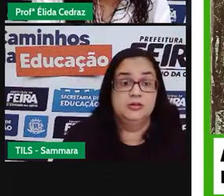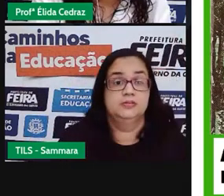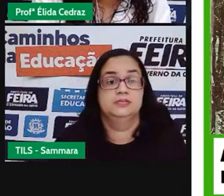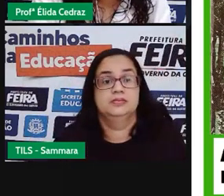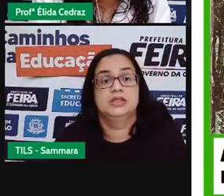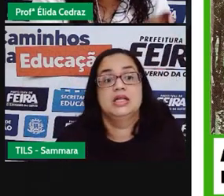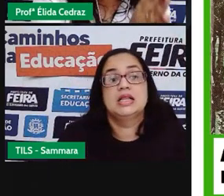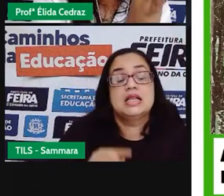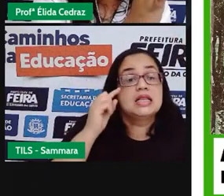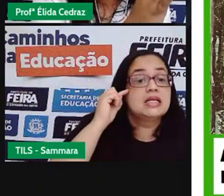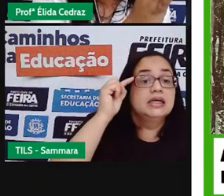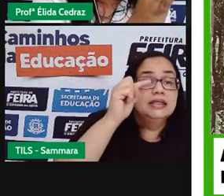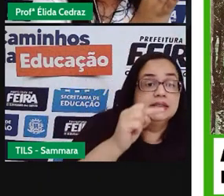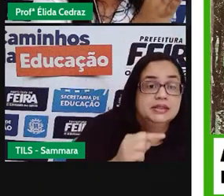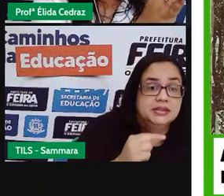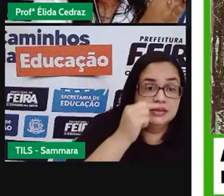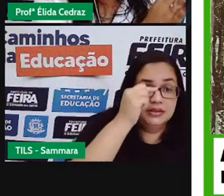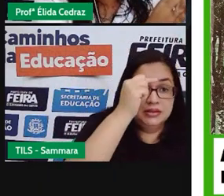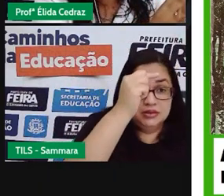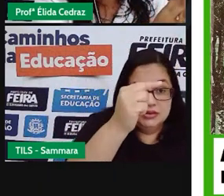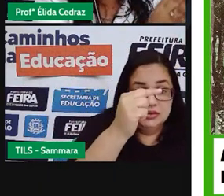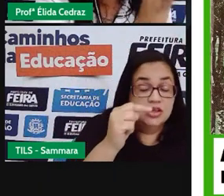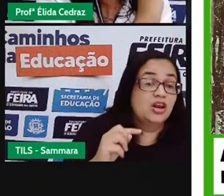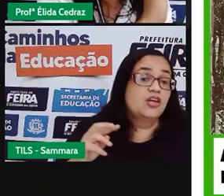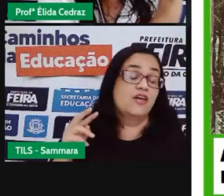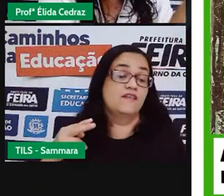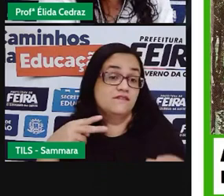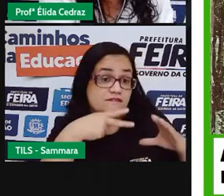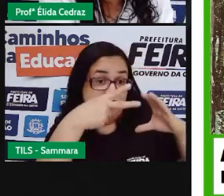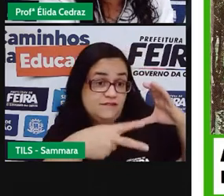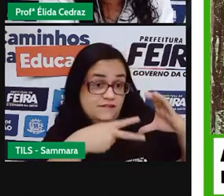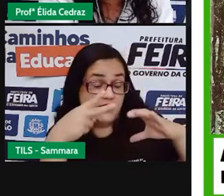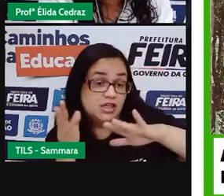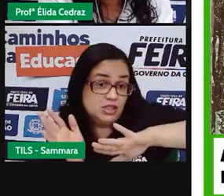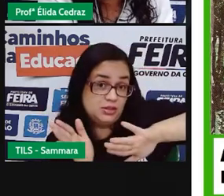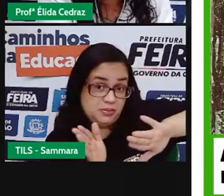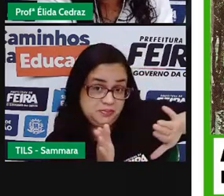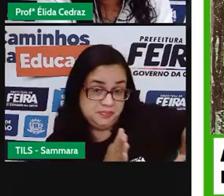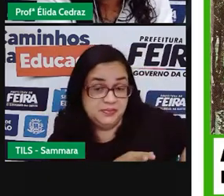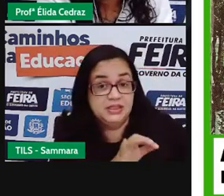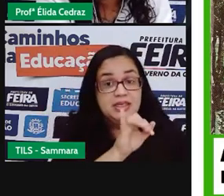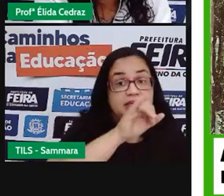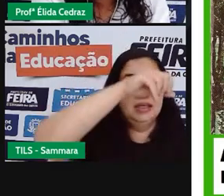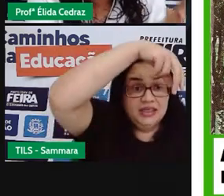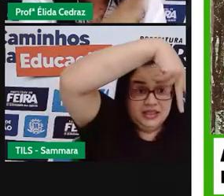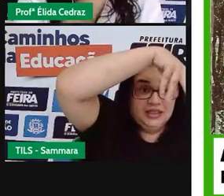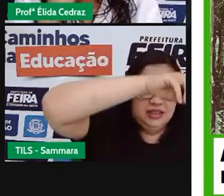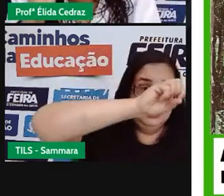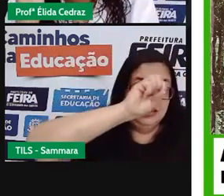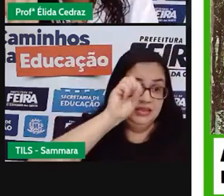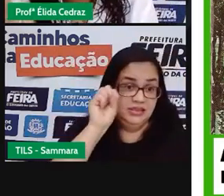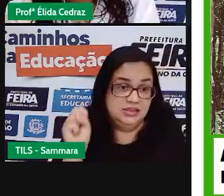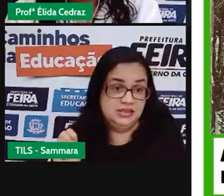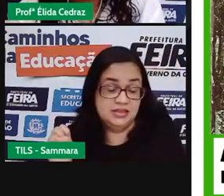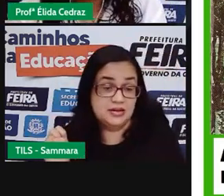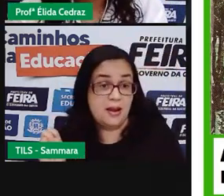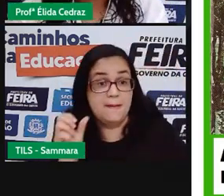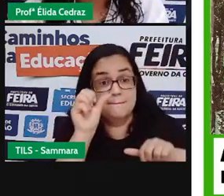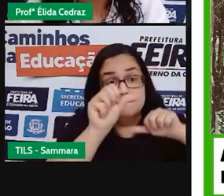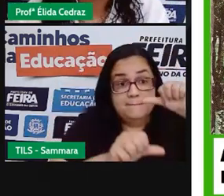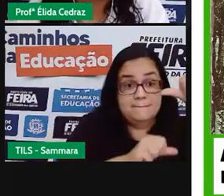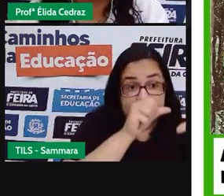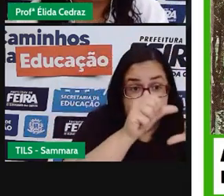depois que a Câmara de Vereadores saiu desse prédio do INSS para cá,